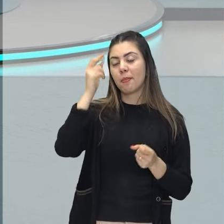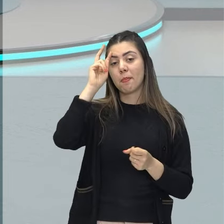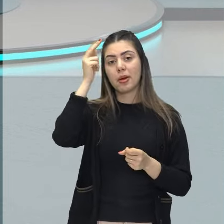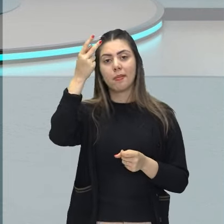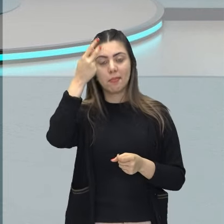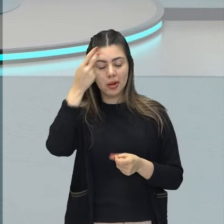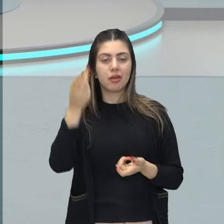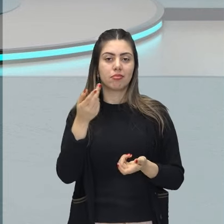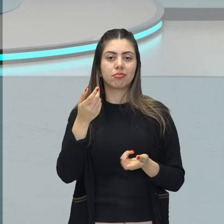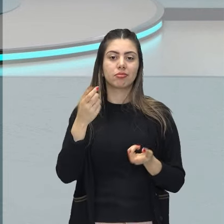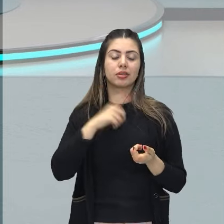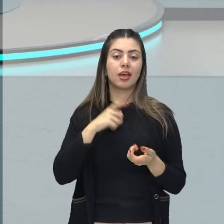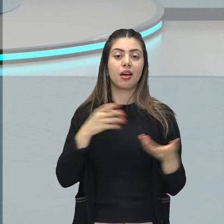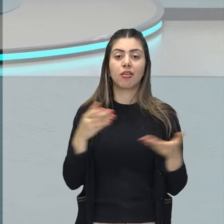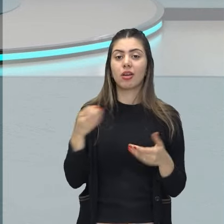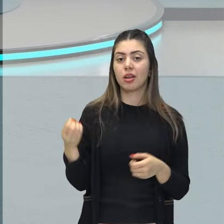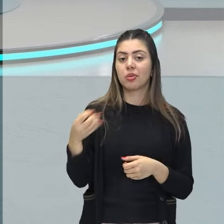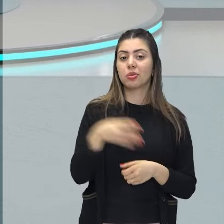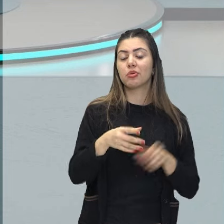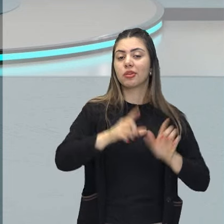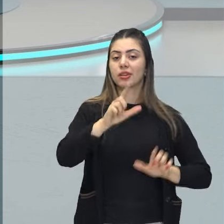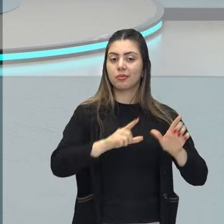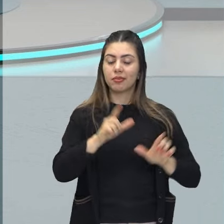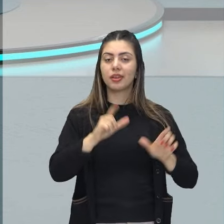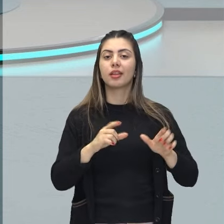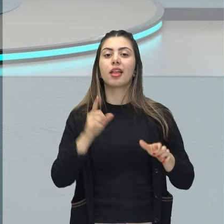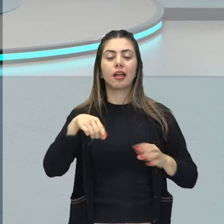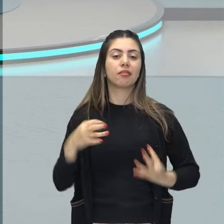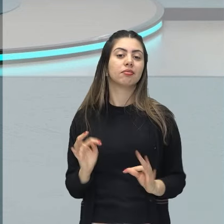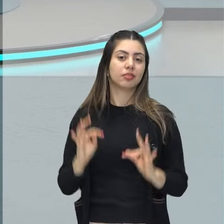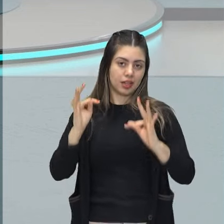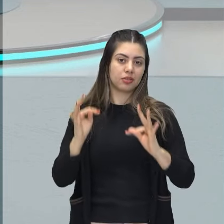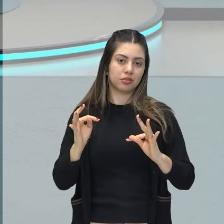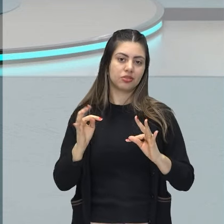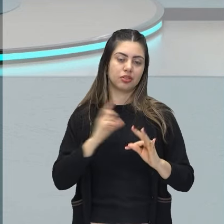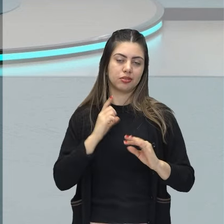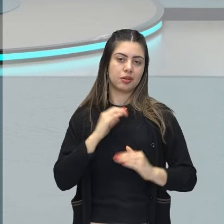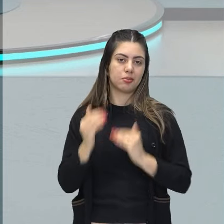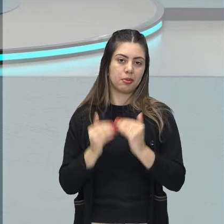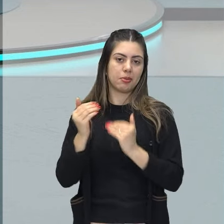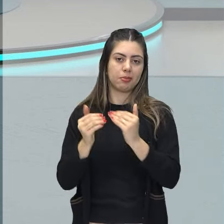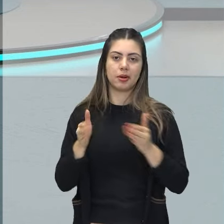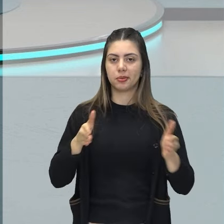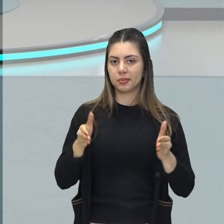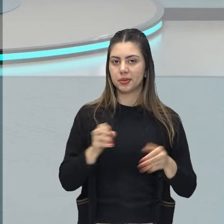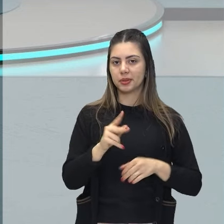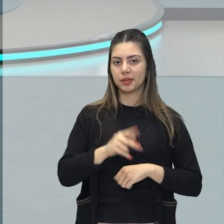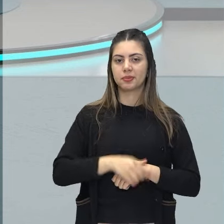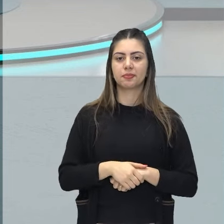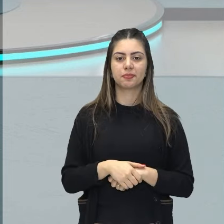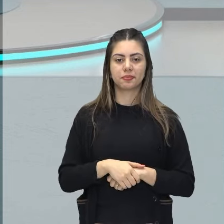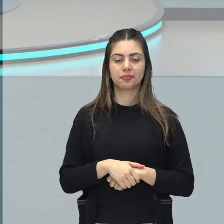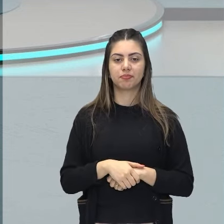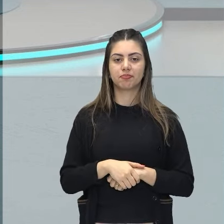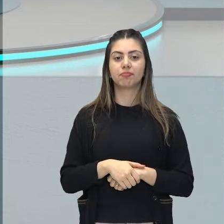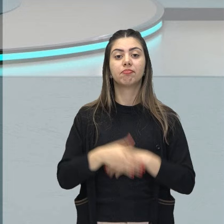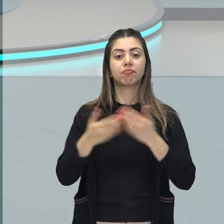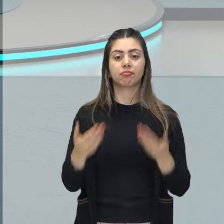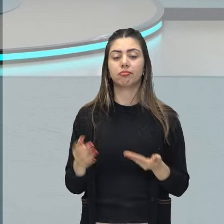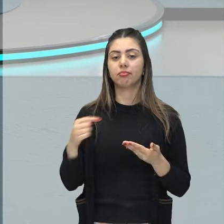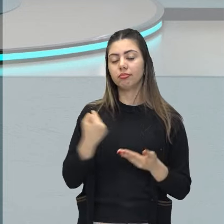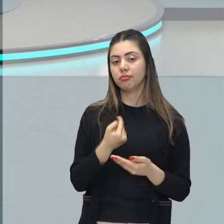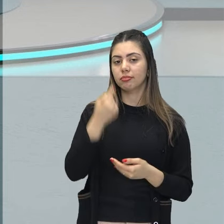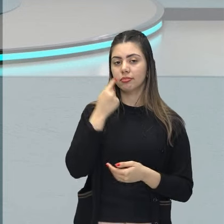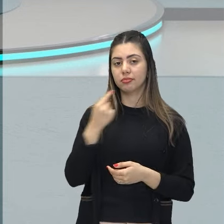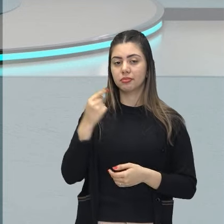chegada da TV e essa modernidade que acaba aí se intensificando nesse período, ok? Já quando olhamos